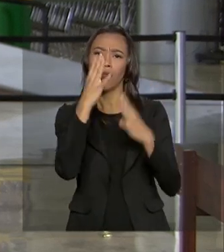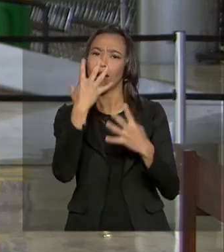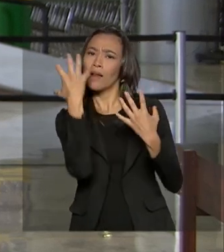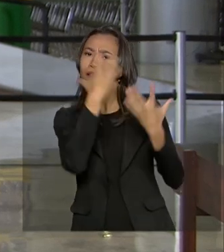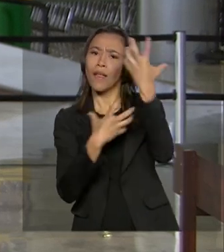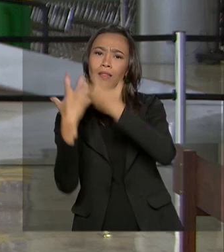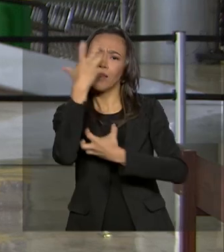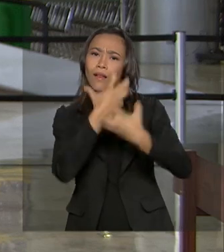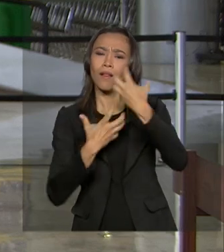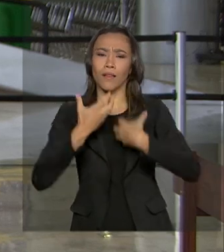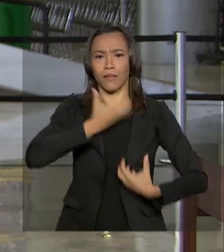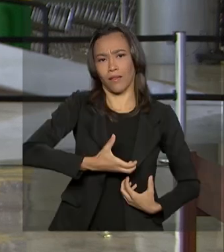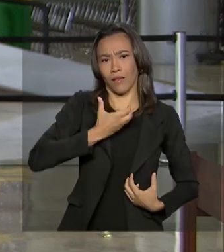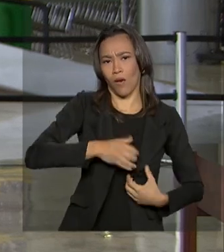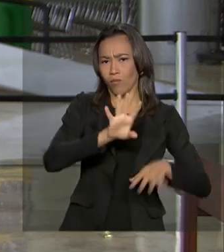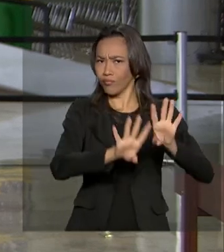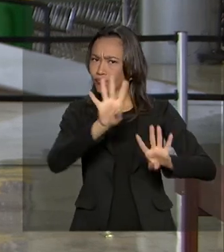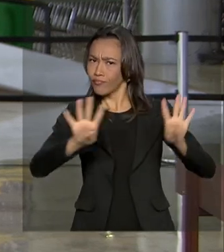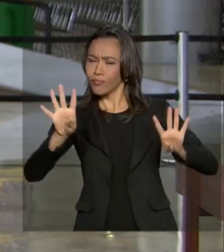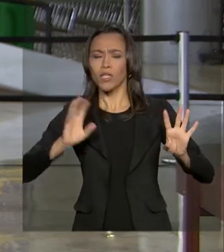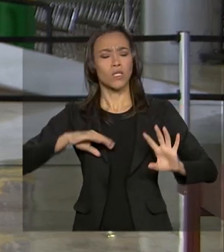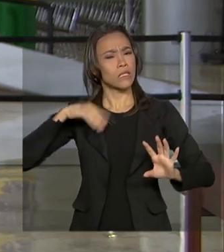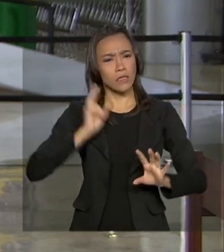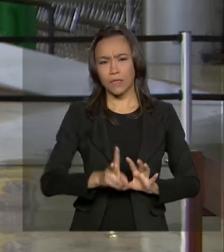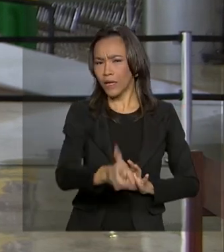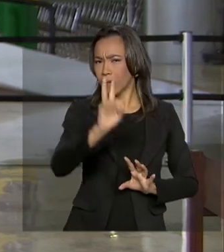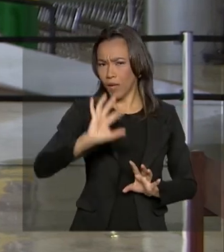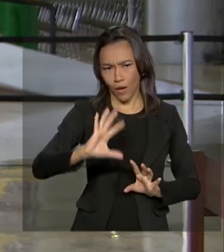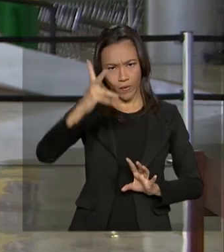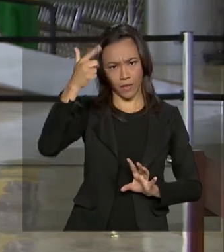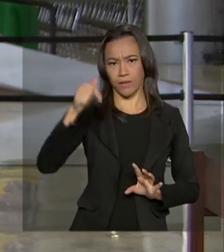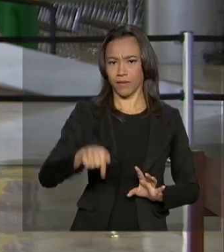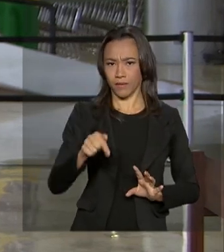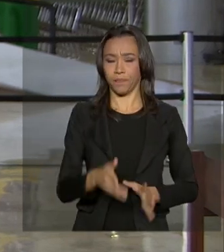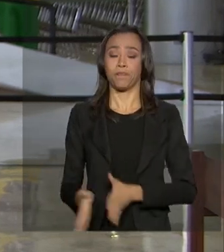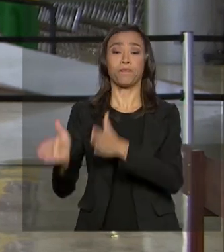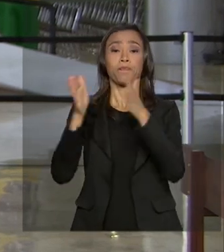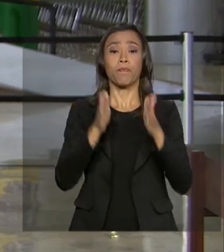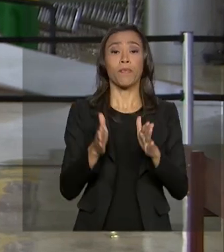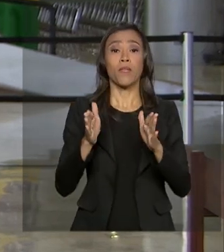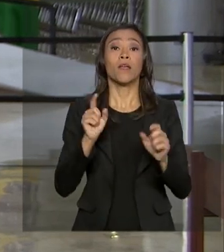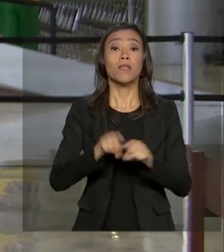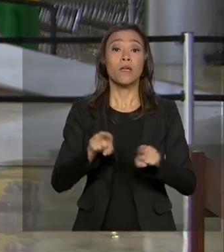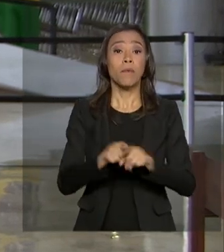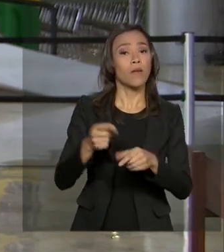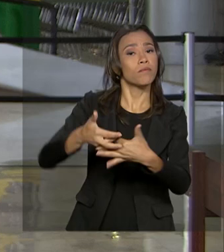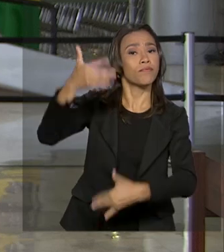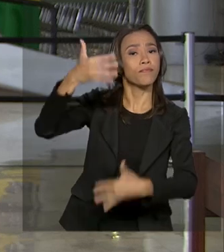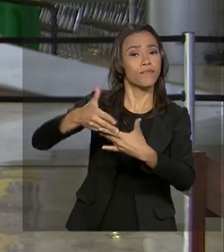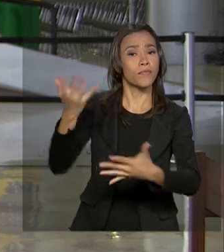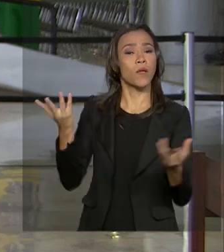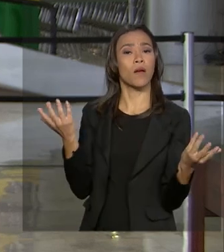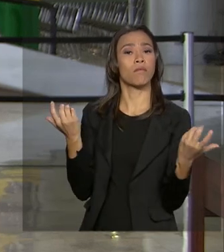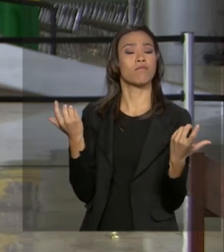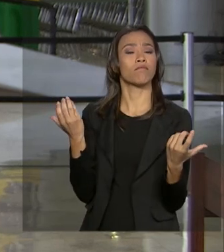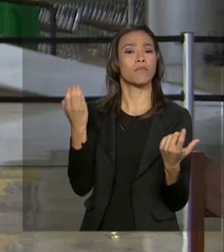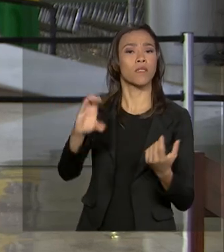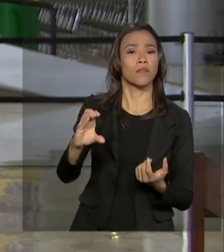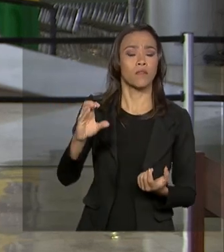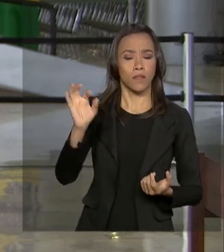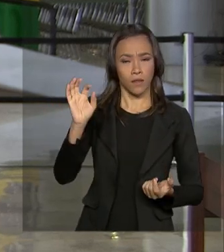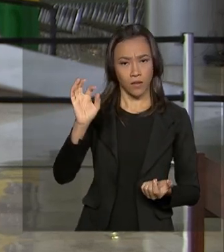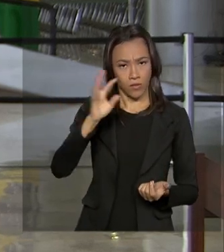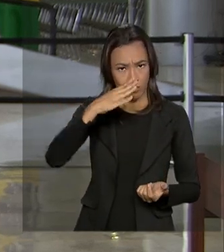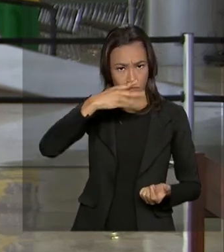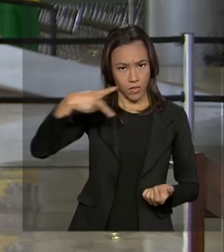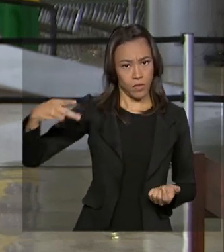evento tradicional que acontece todo fim de ano. E pelas redes sociais, o presidente Jair Bolsonaro divulgou e comemorou